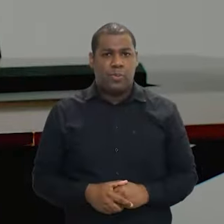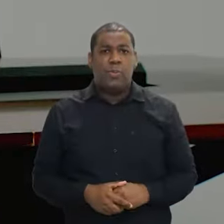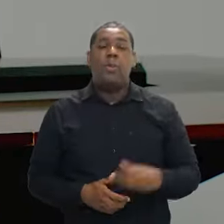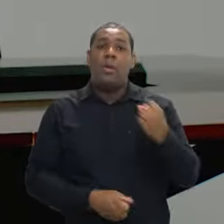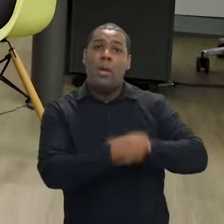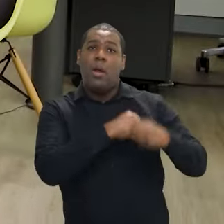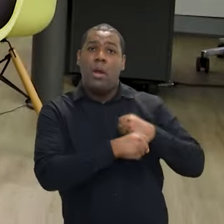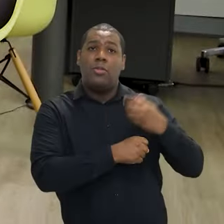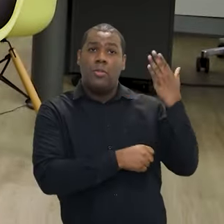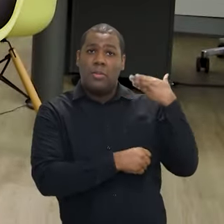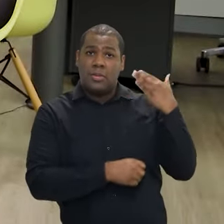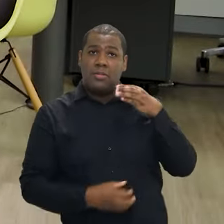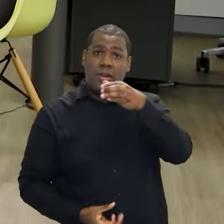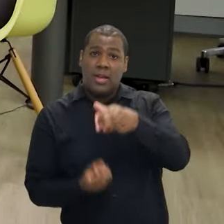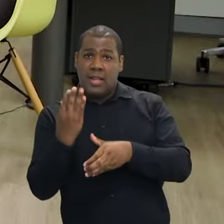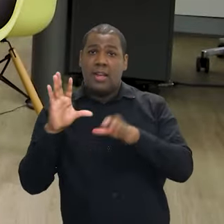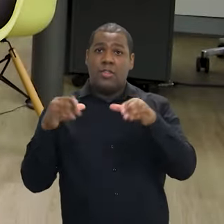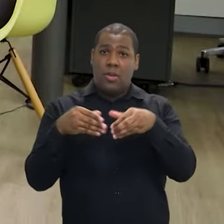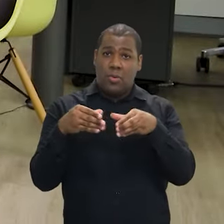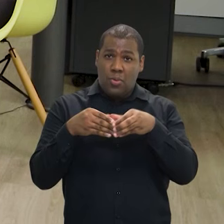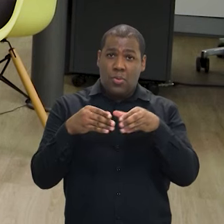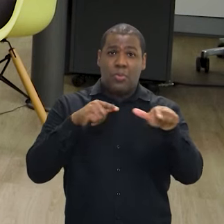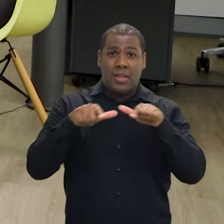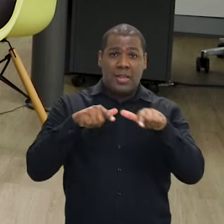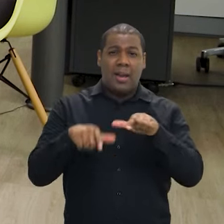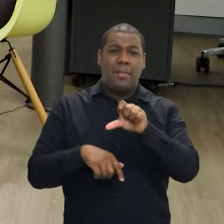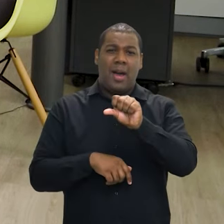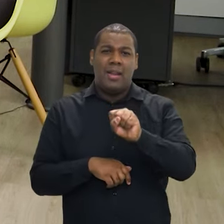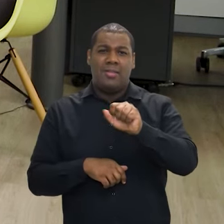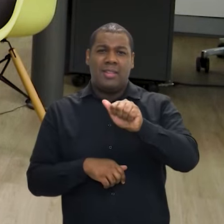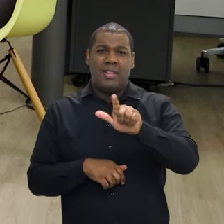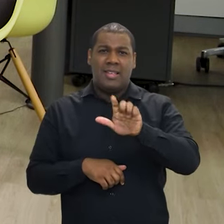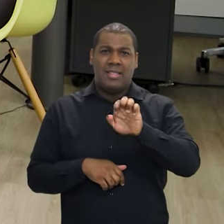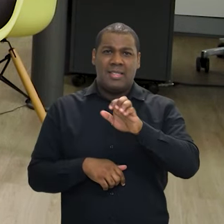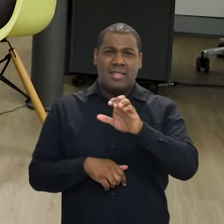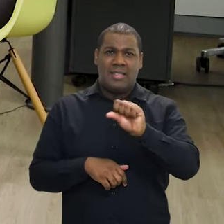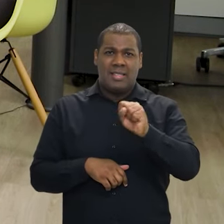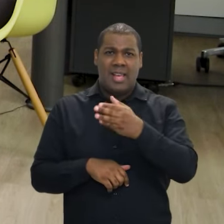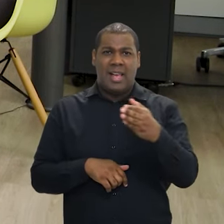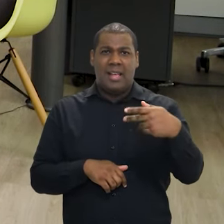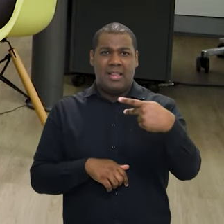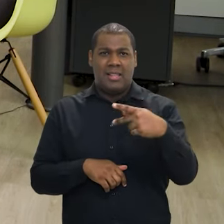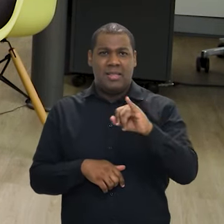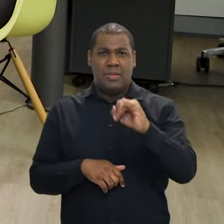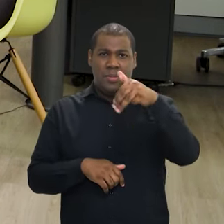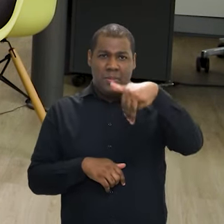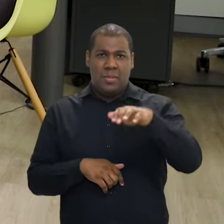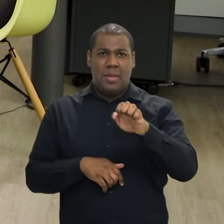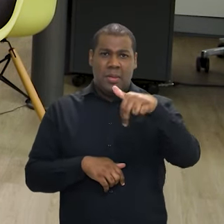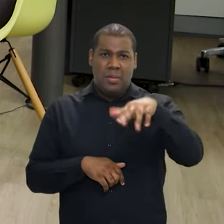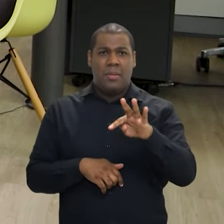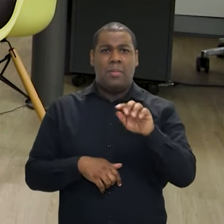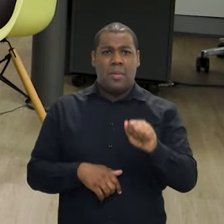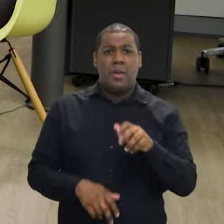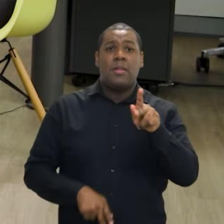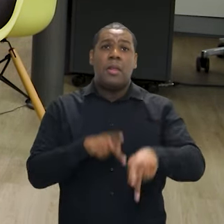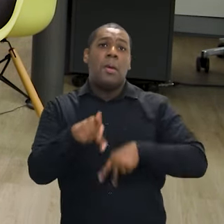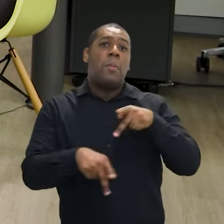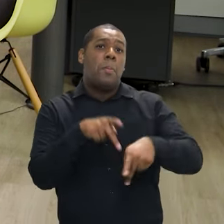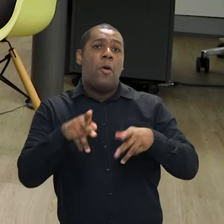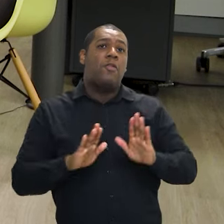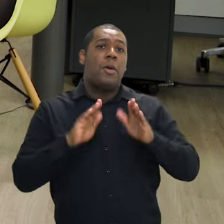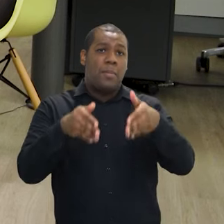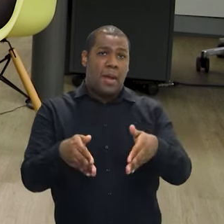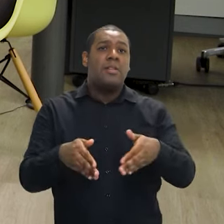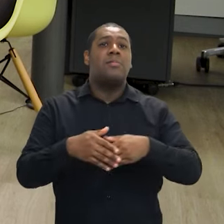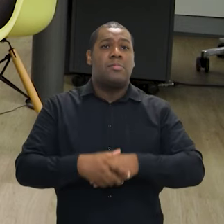Nós instituímos no ano passado o Grupo de Trabalho Sales Pimenta, que é um grupo de trabalho com participação social que vai repensar a